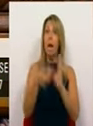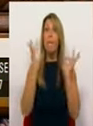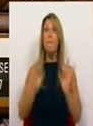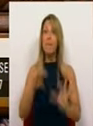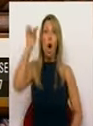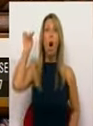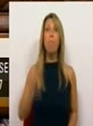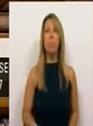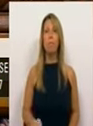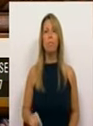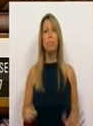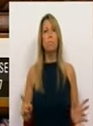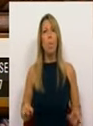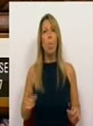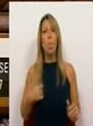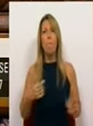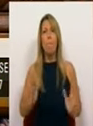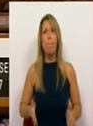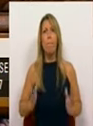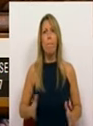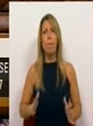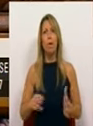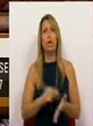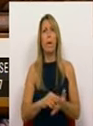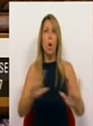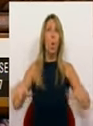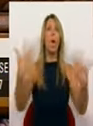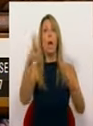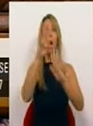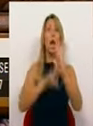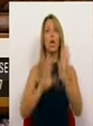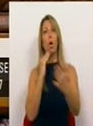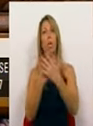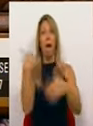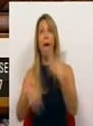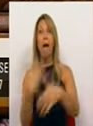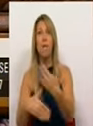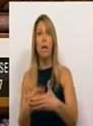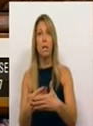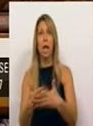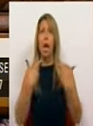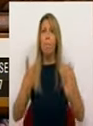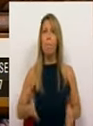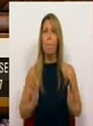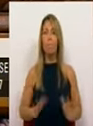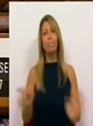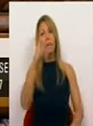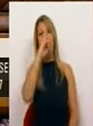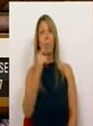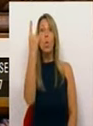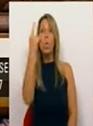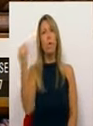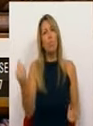não carecendo sequer da espera por qualquer relatório para com elas avançar. Lembro apenas uma. A